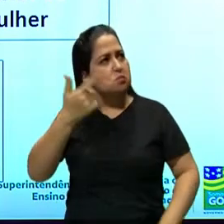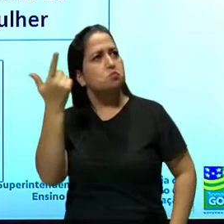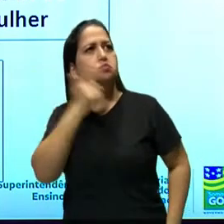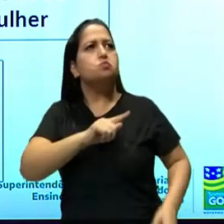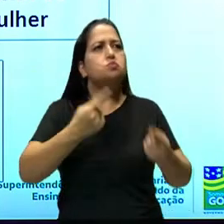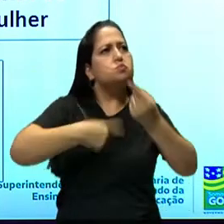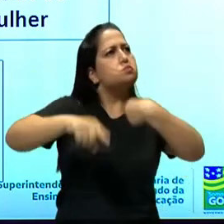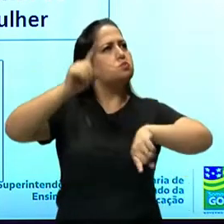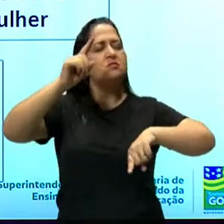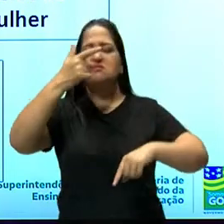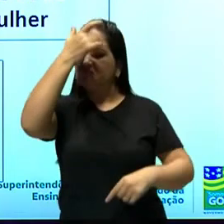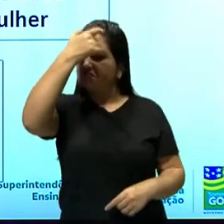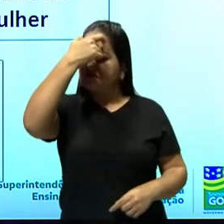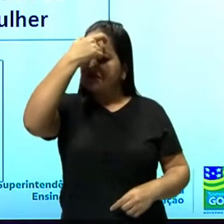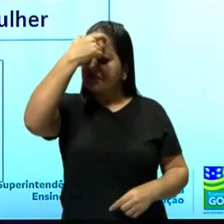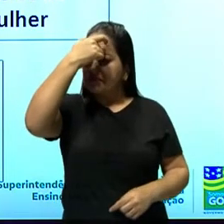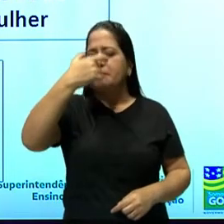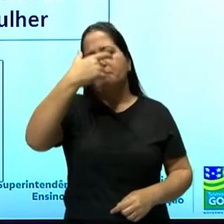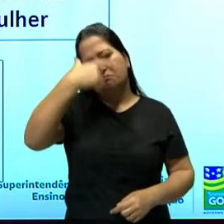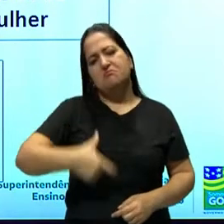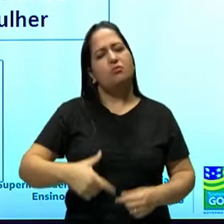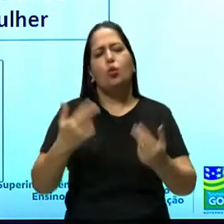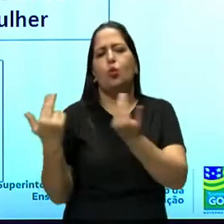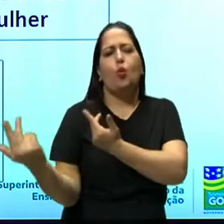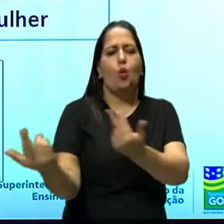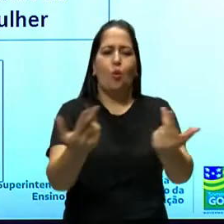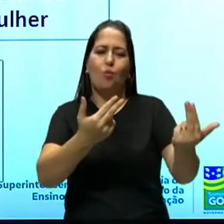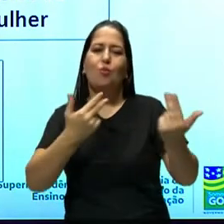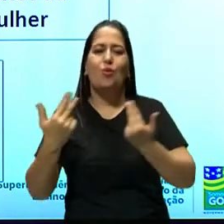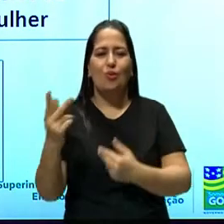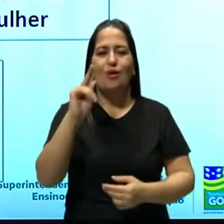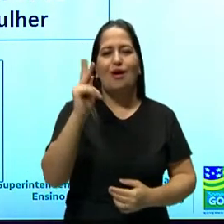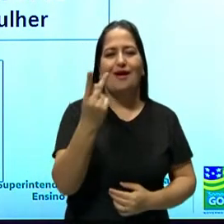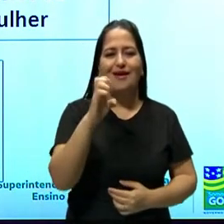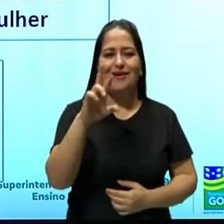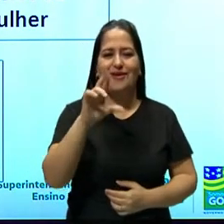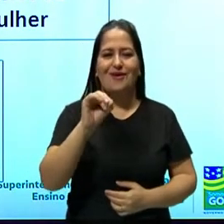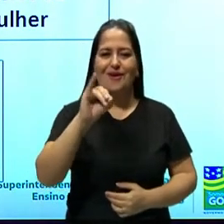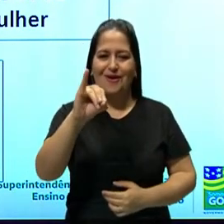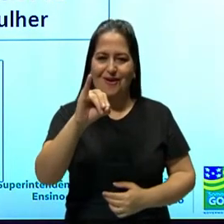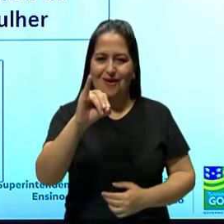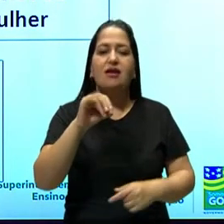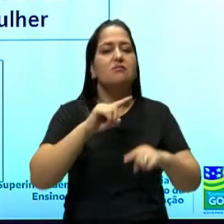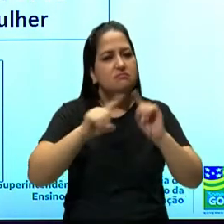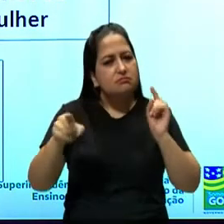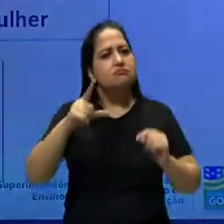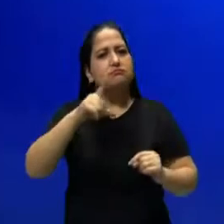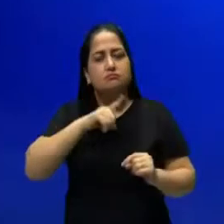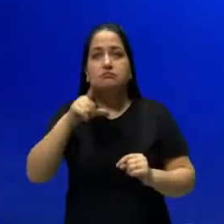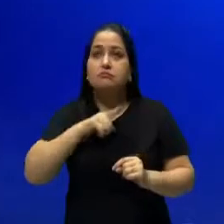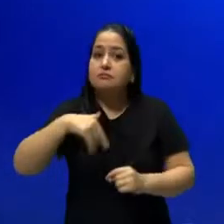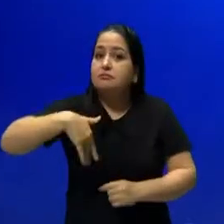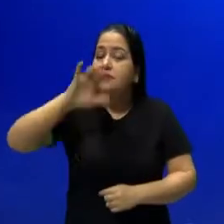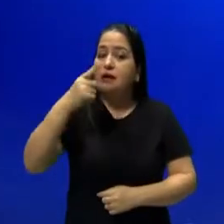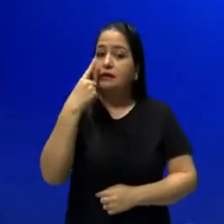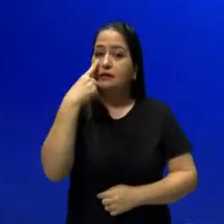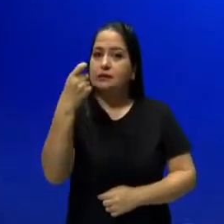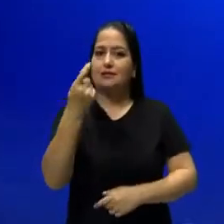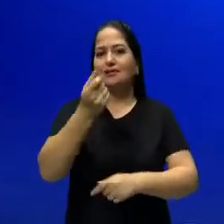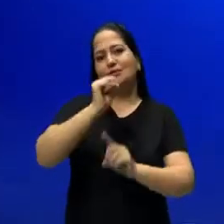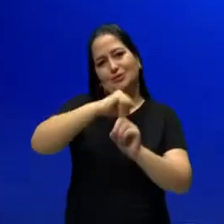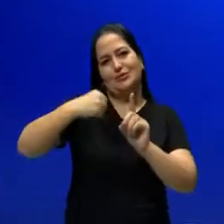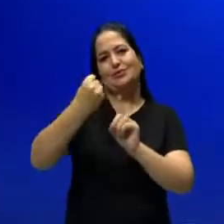personagens têm um perfil psicológico bem trabalhado e vão estar subordinados ao interesse de cunho social. No